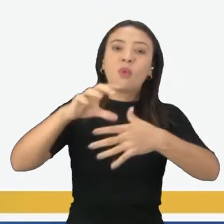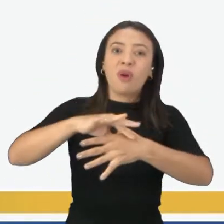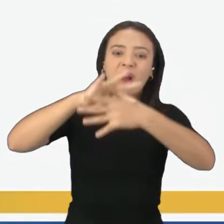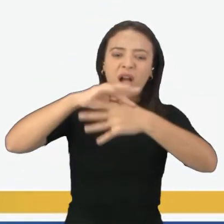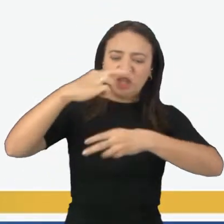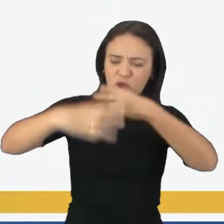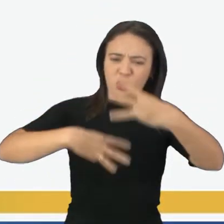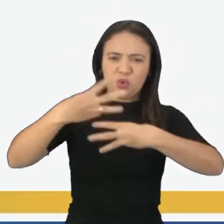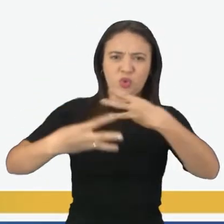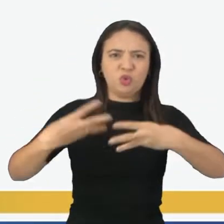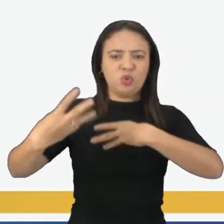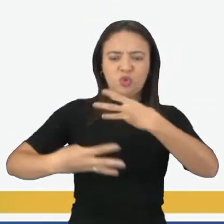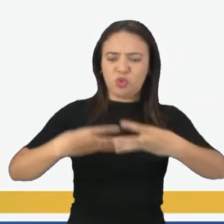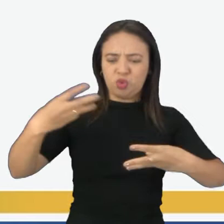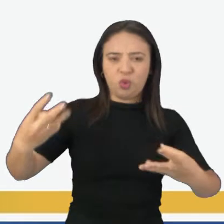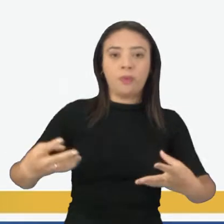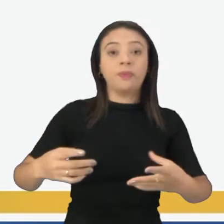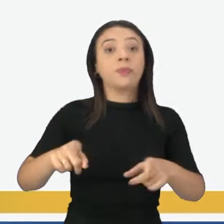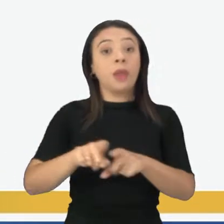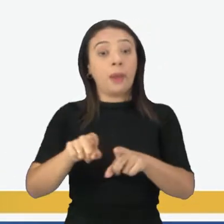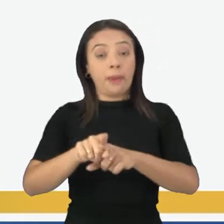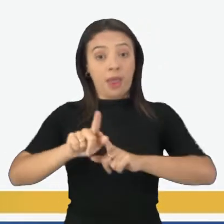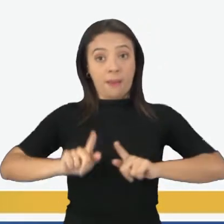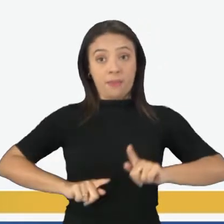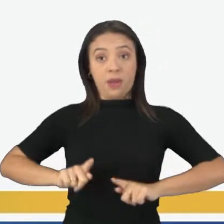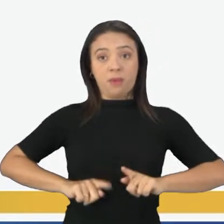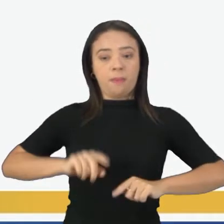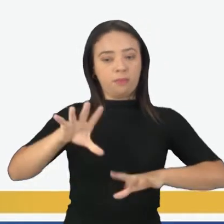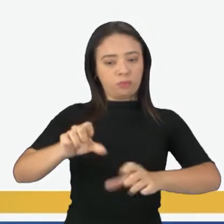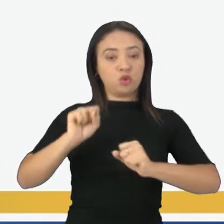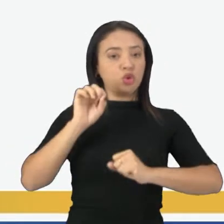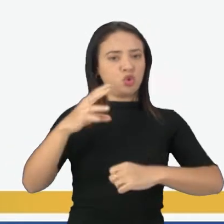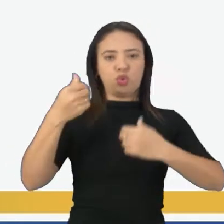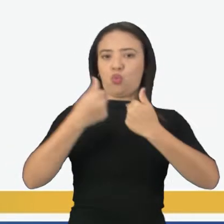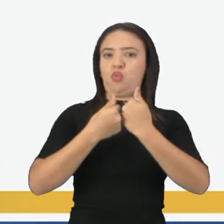muito macarrão. Uma prima colocou só o arroz.